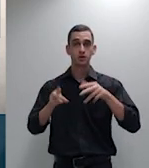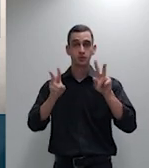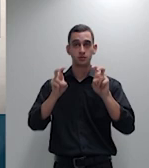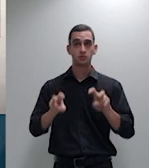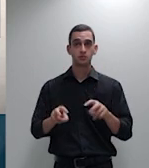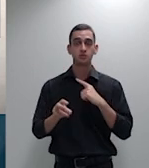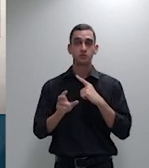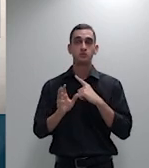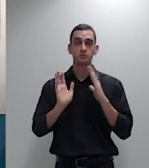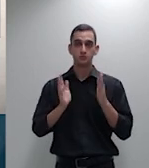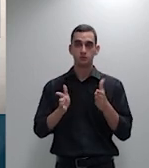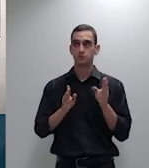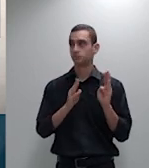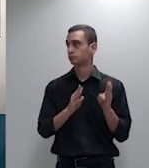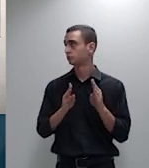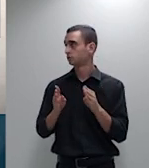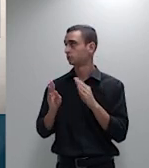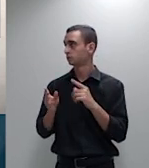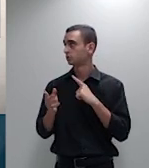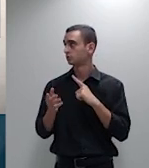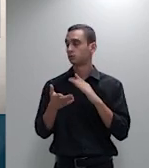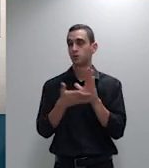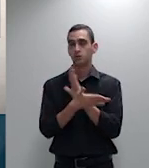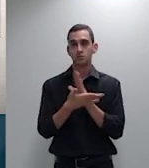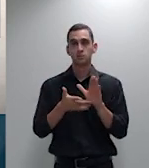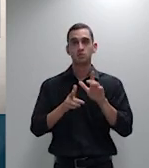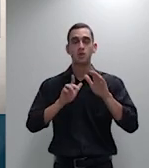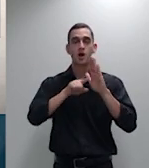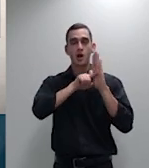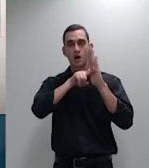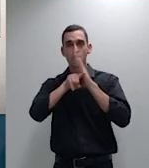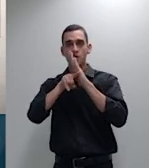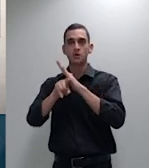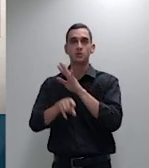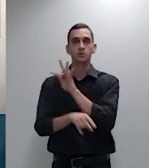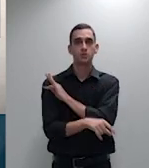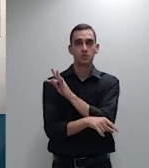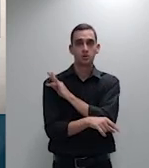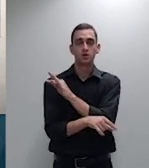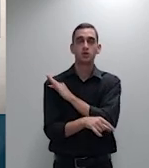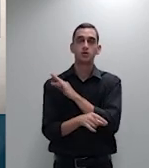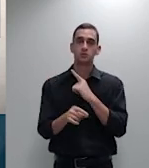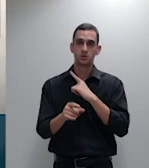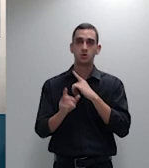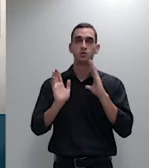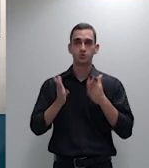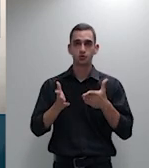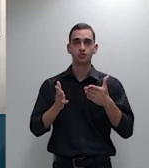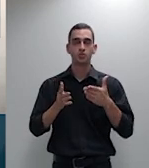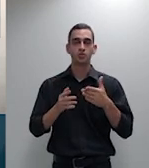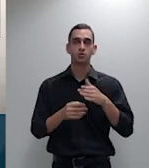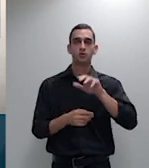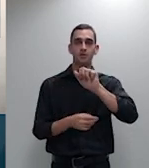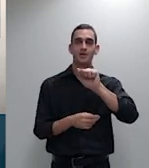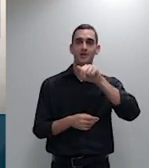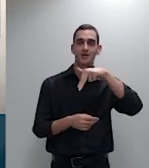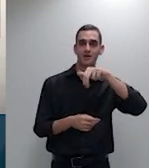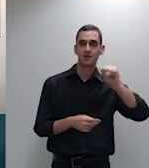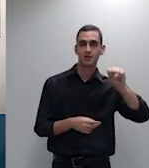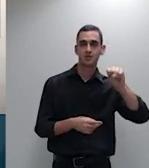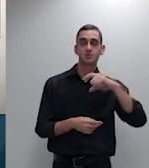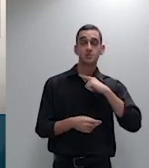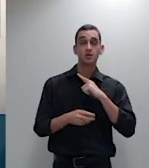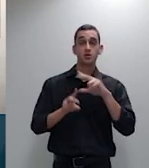uma análise técnica procedida pela agência reguladora com relação às